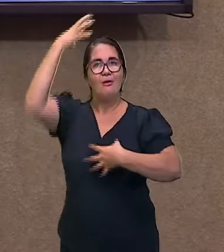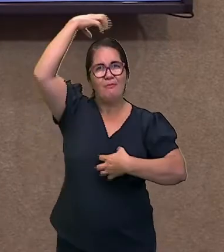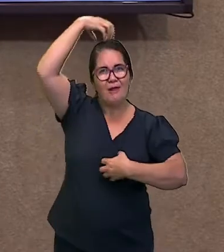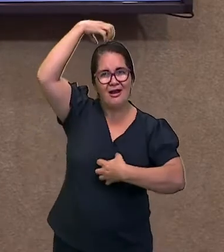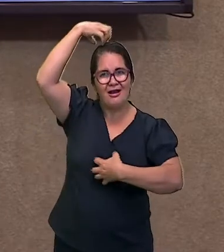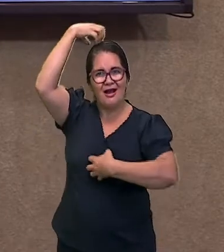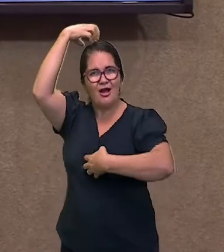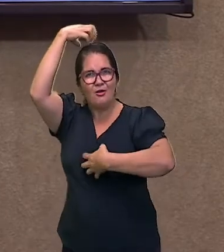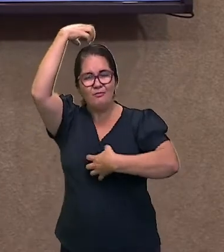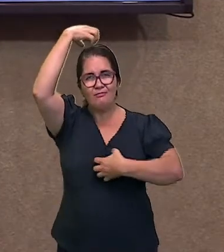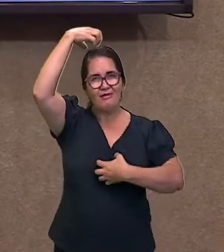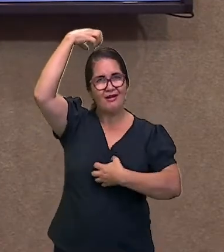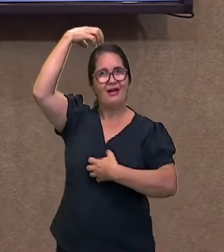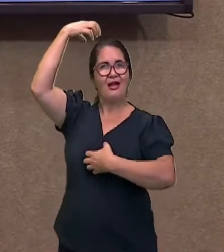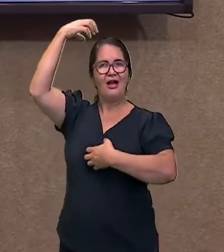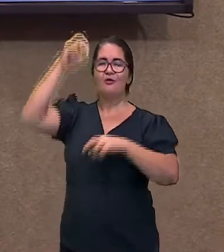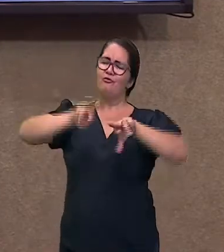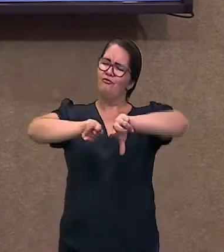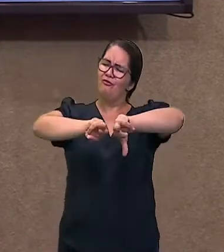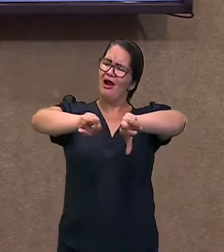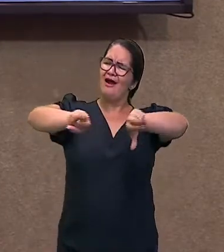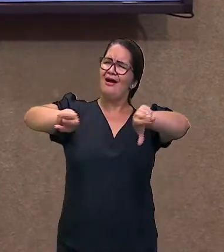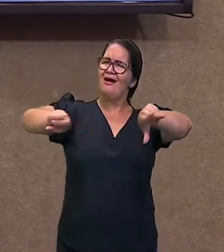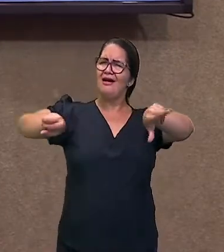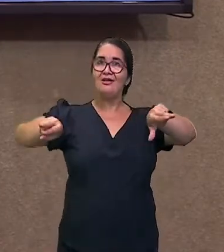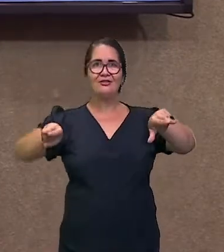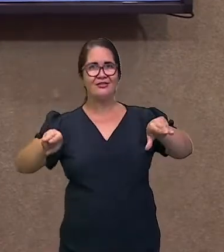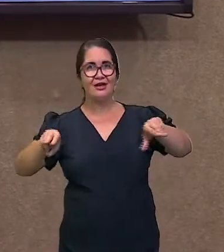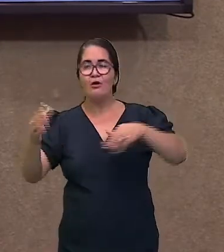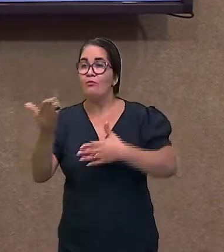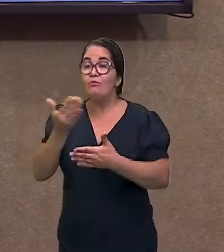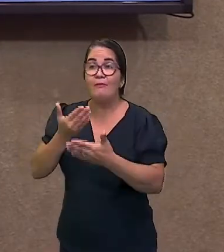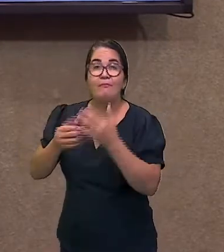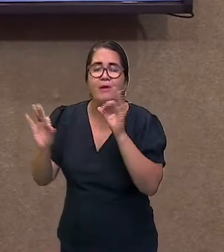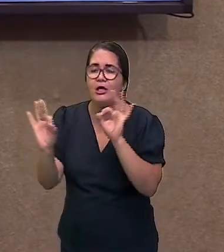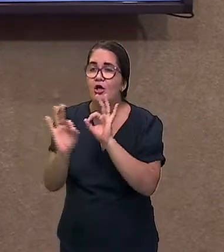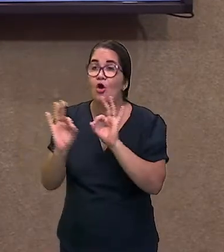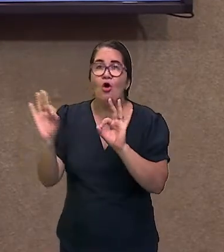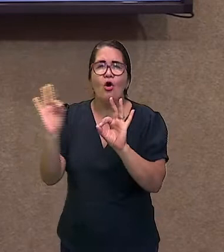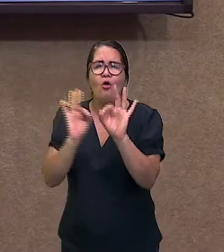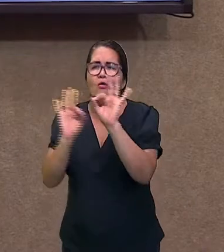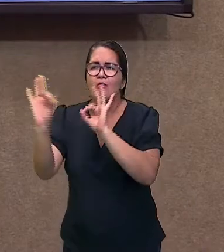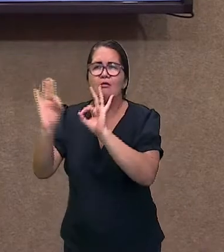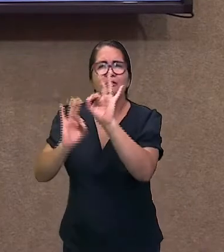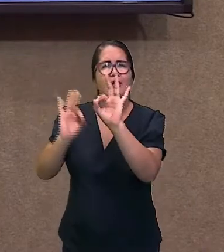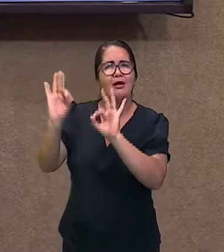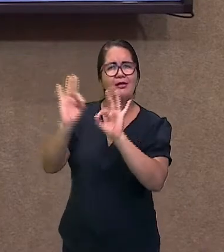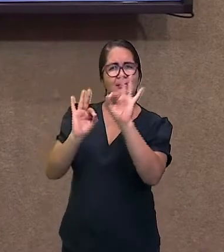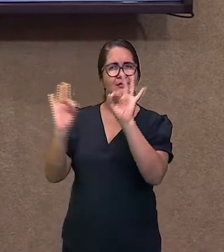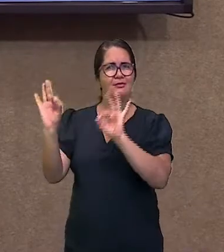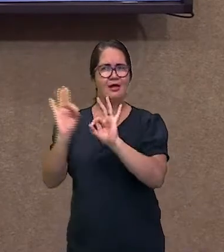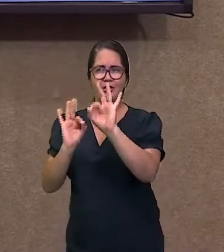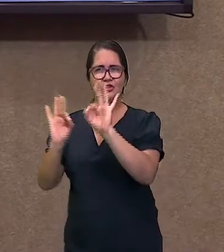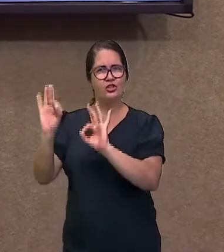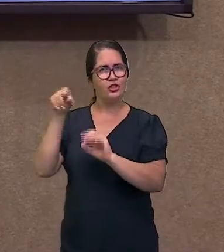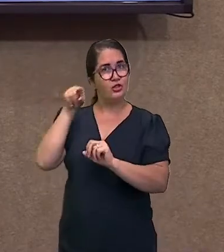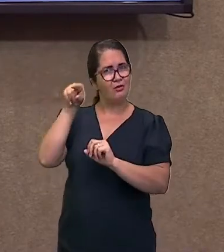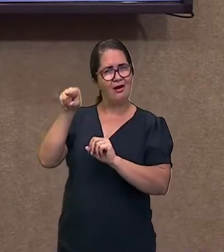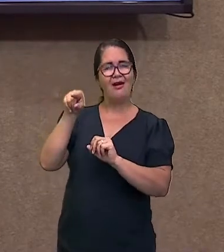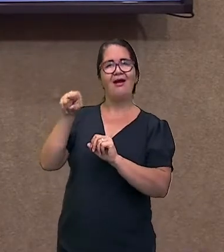animal e muito bem organizada. A família está estruturada para receber visitantes,